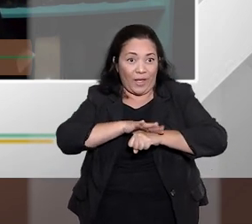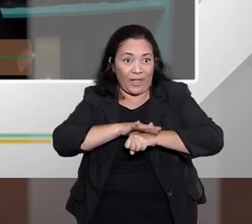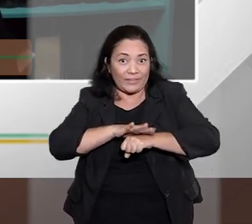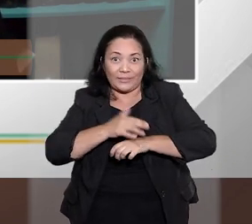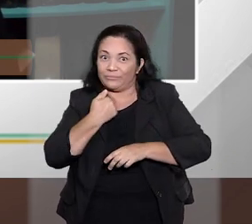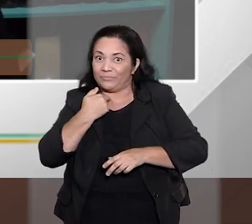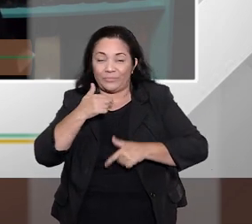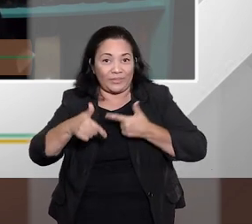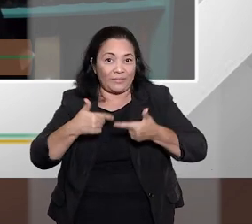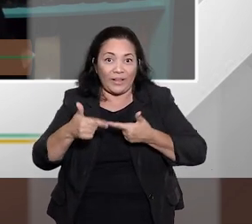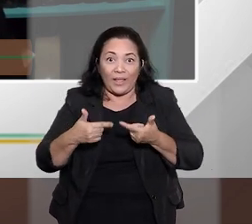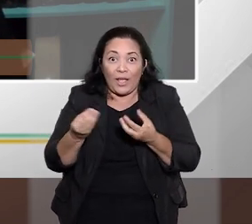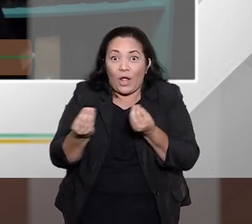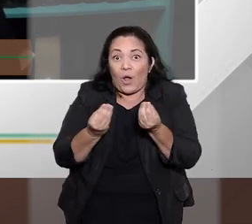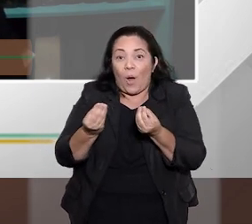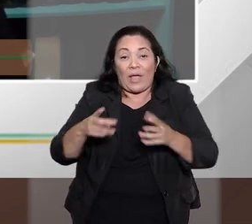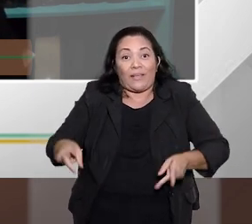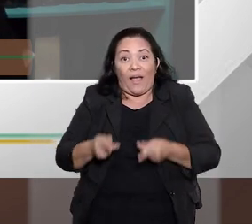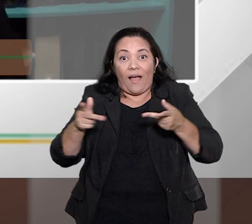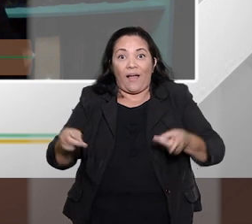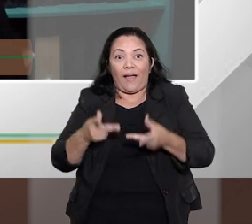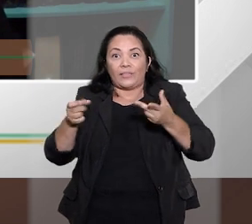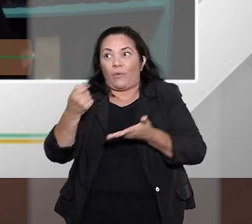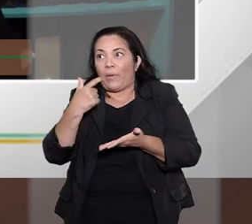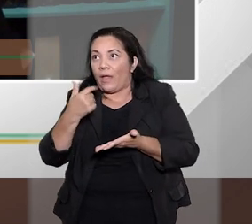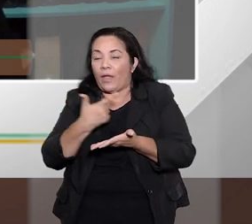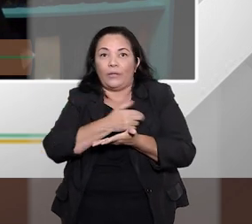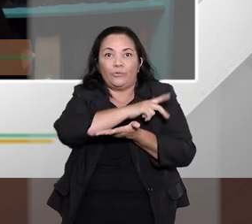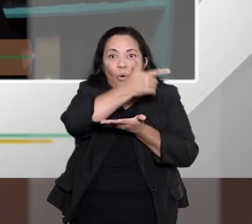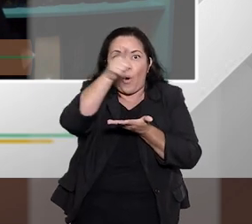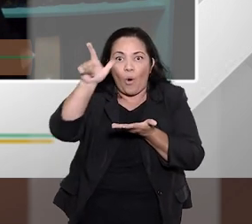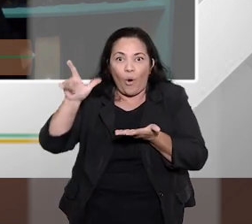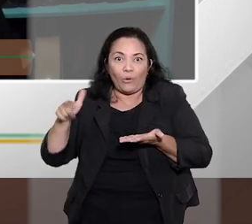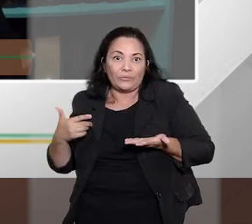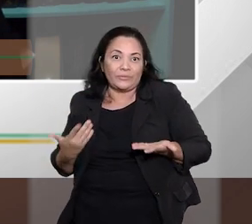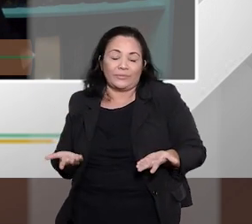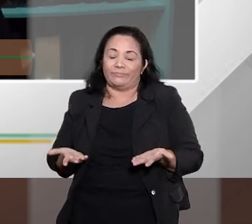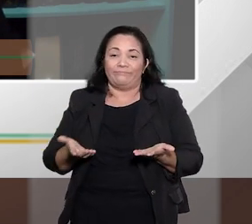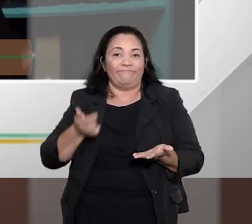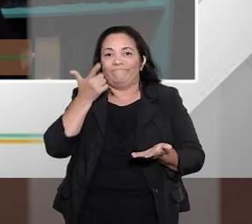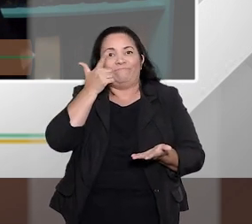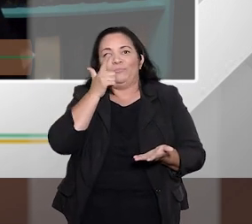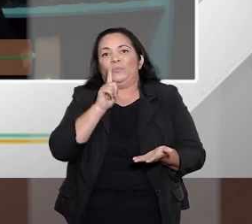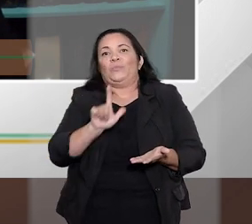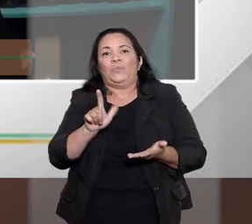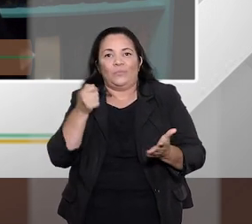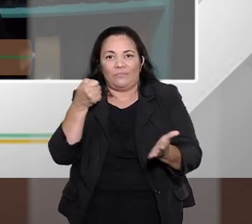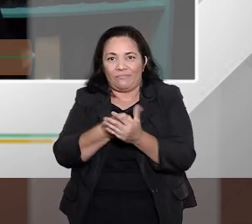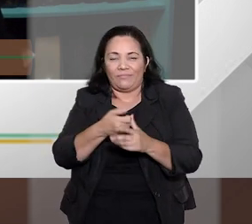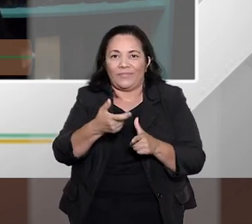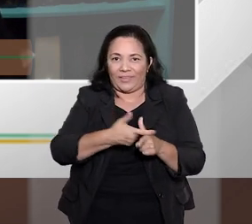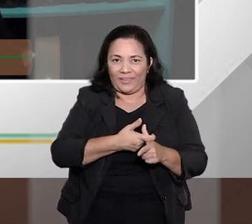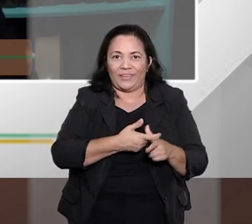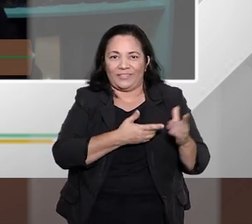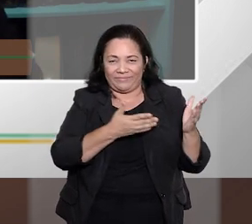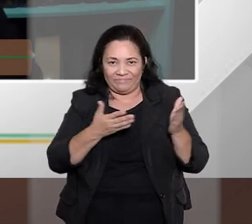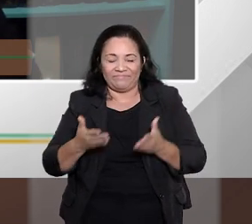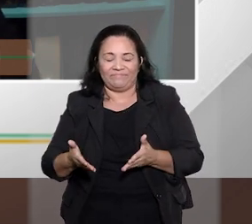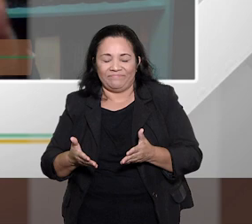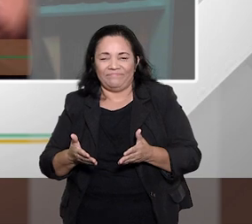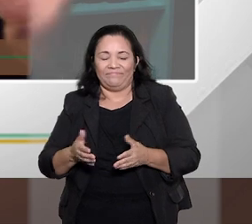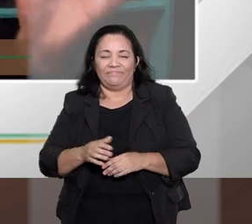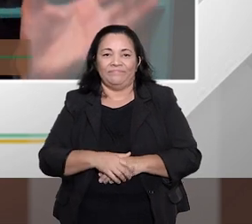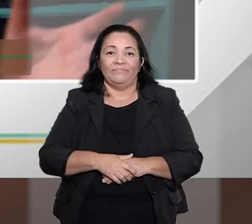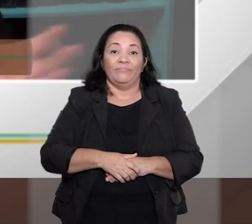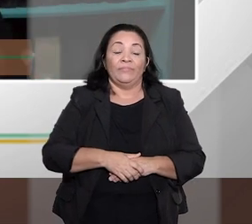gastos inesperados e que acabam comprometendo a capacidade de pagamento. Então, ela é, desde uma